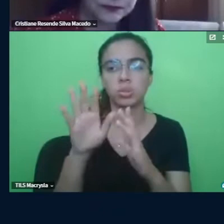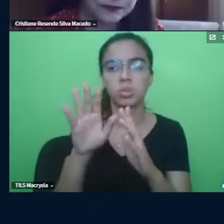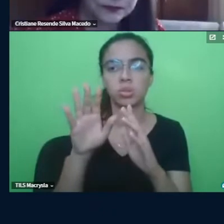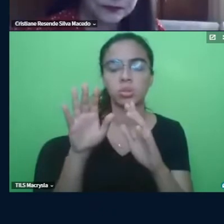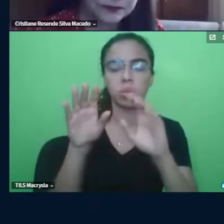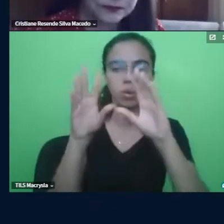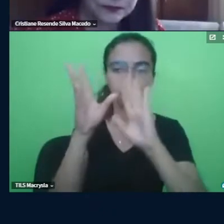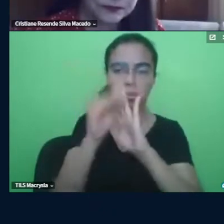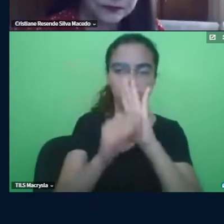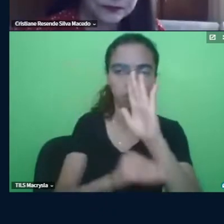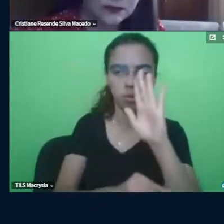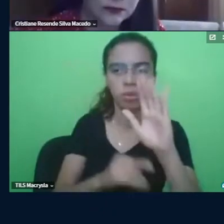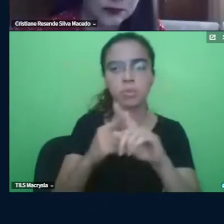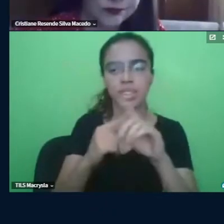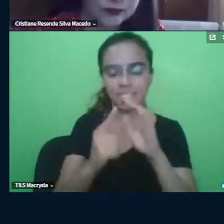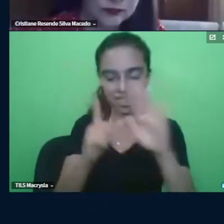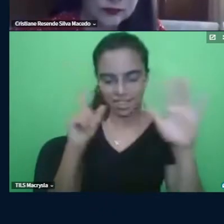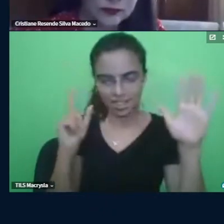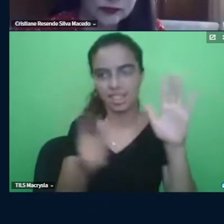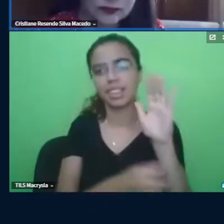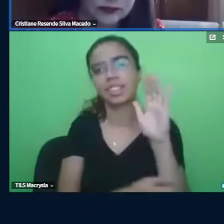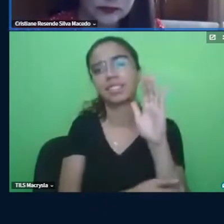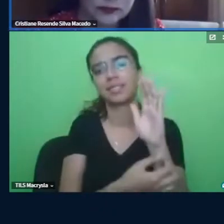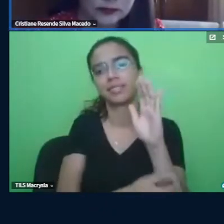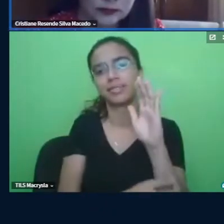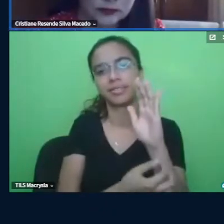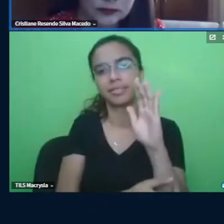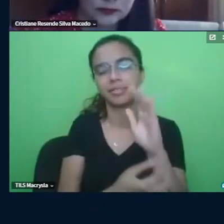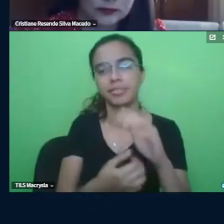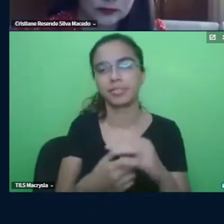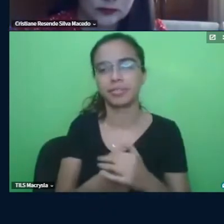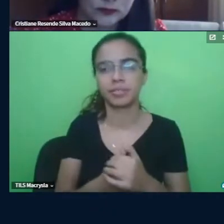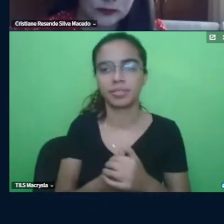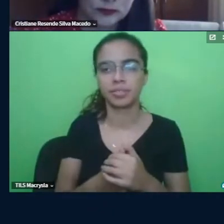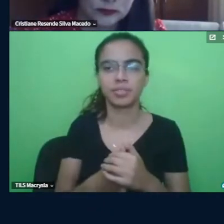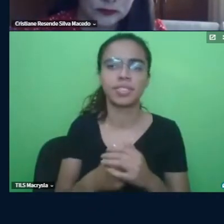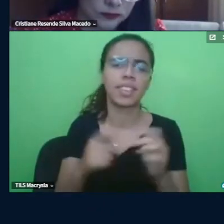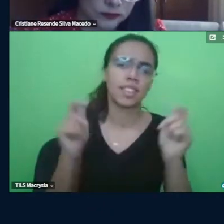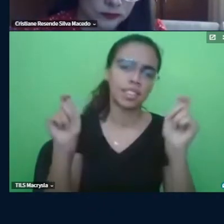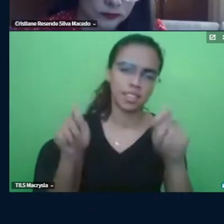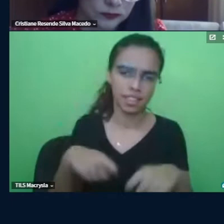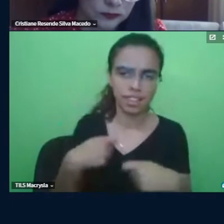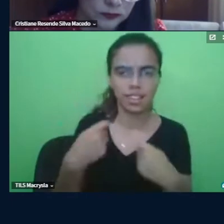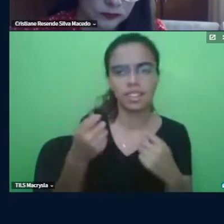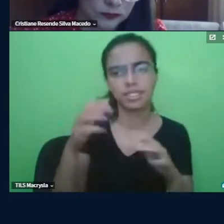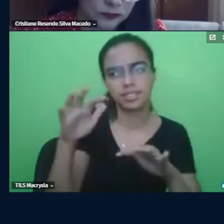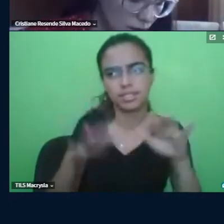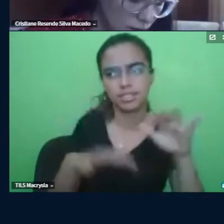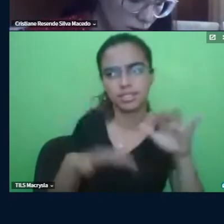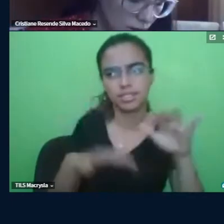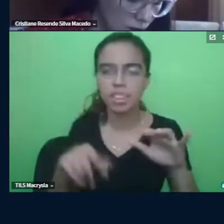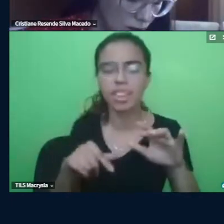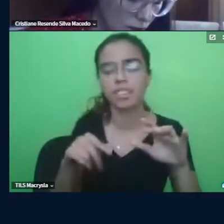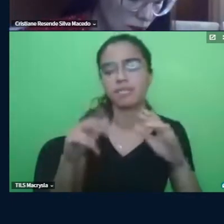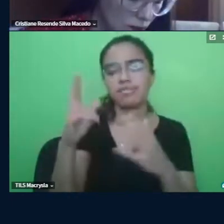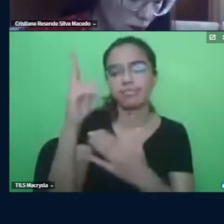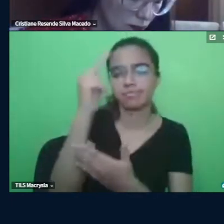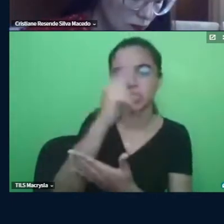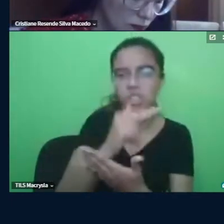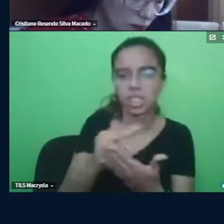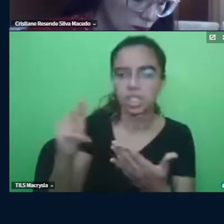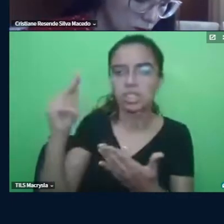longo da leitura você responde antes ou acima então poderia ser que talvez um pequeno diagrama você